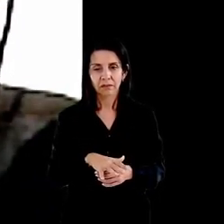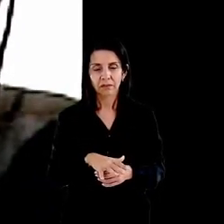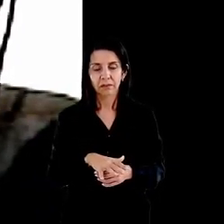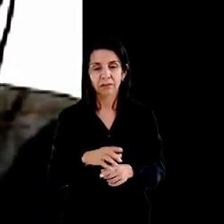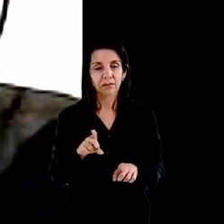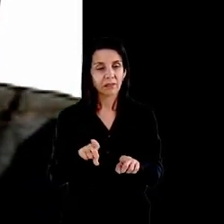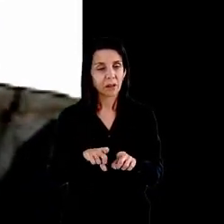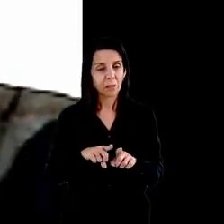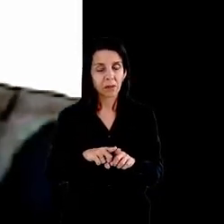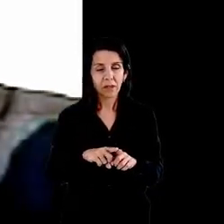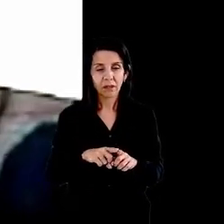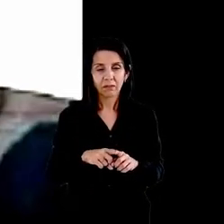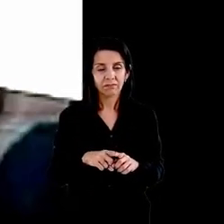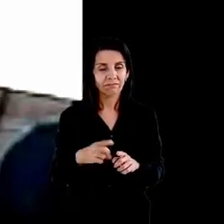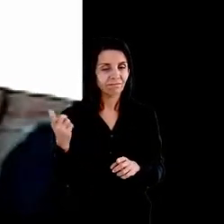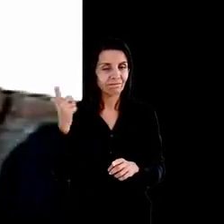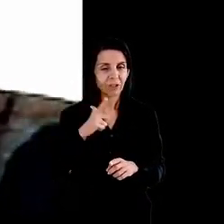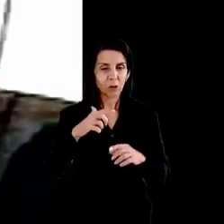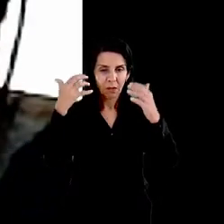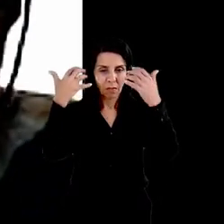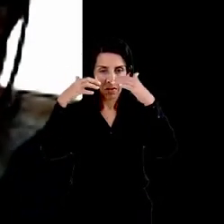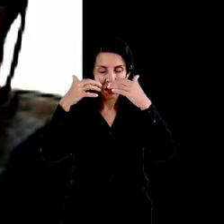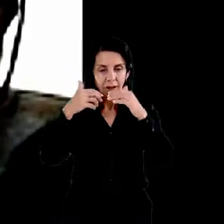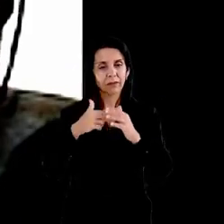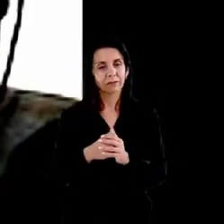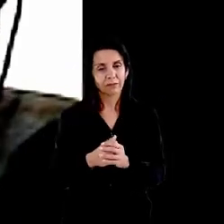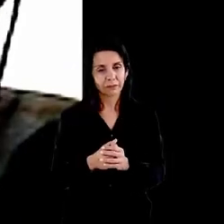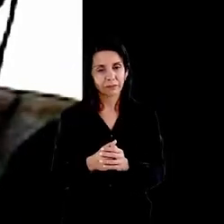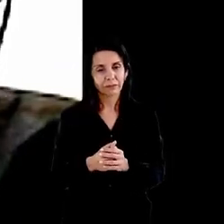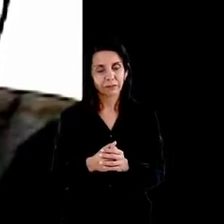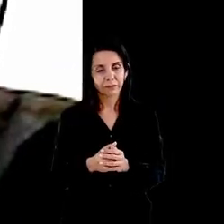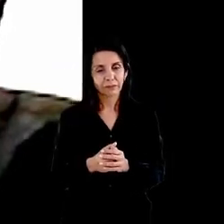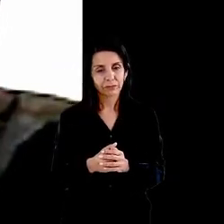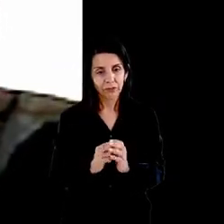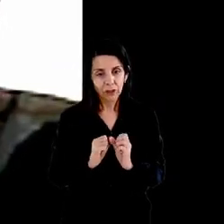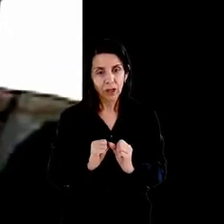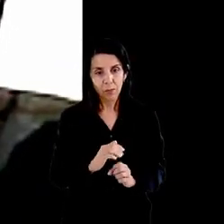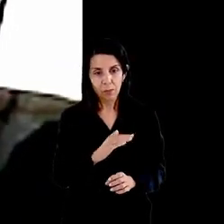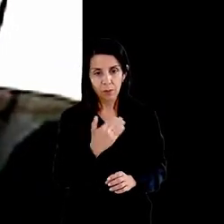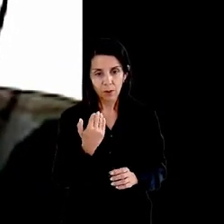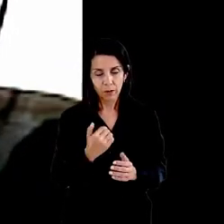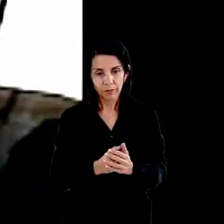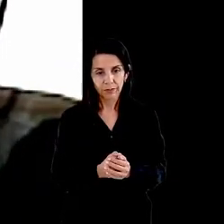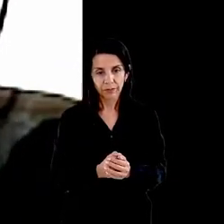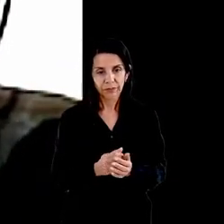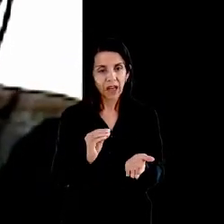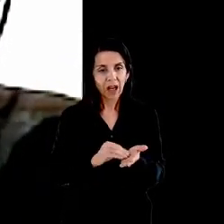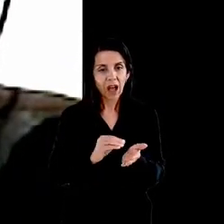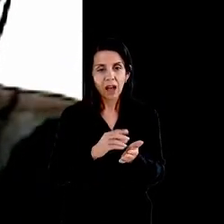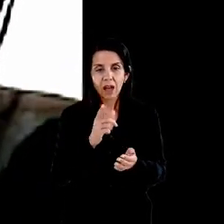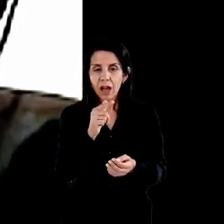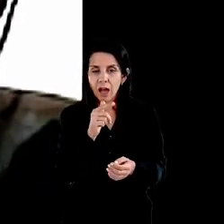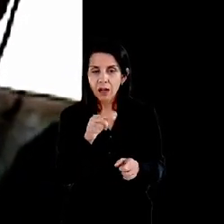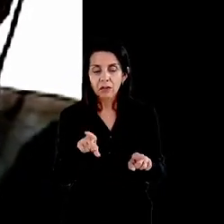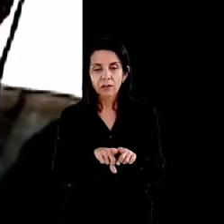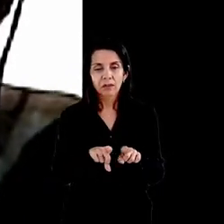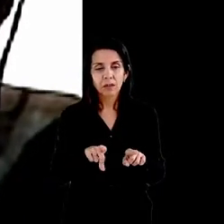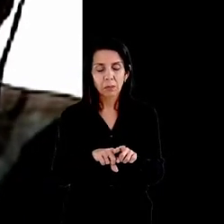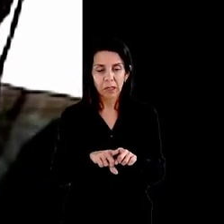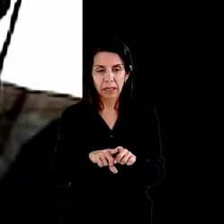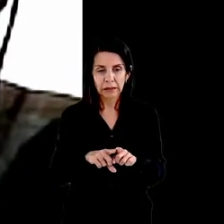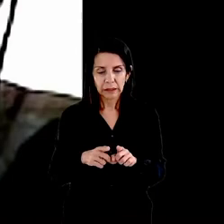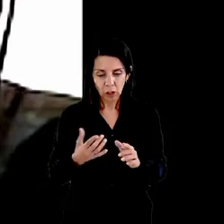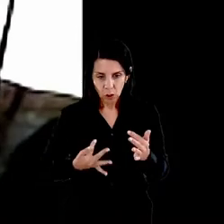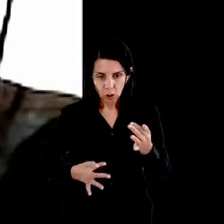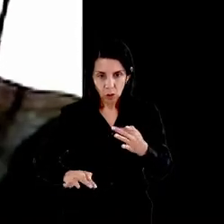raciocinar podendo chegar até a morte a falta de água também pode causar dores terríveis que